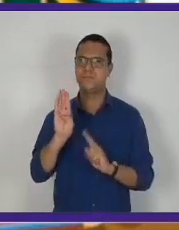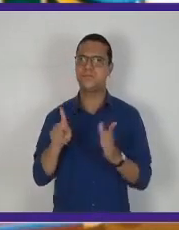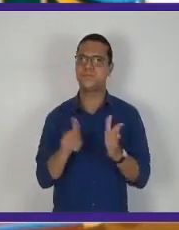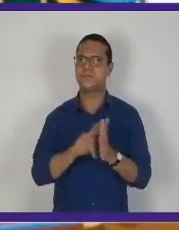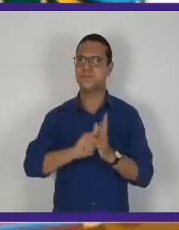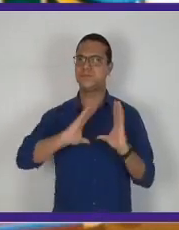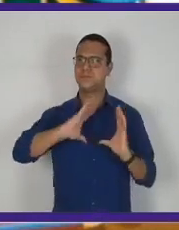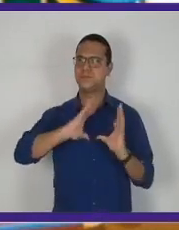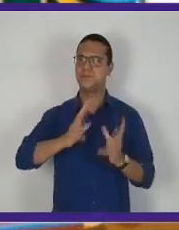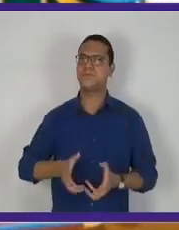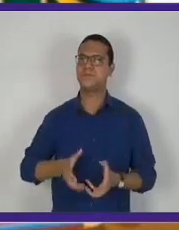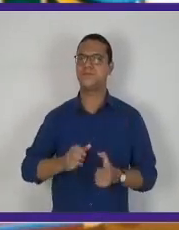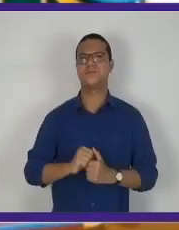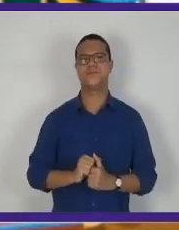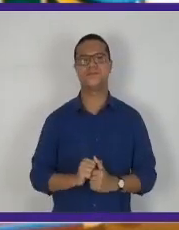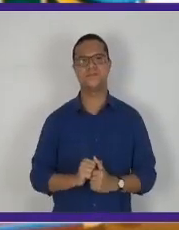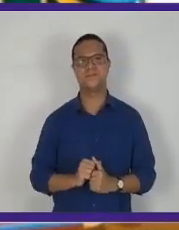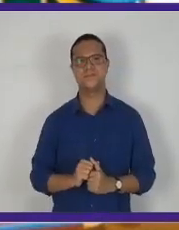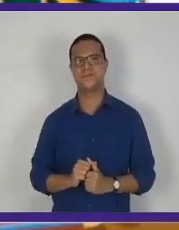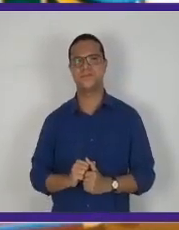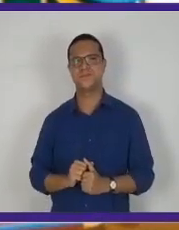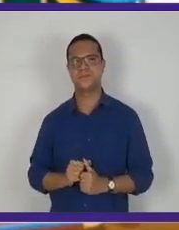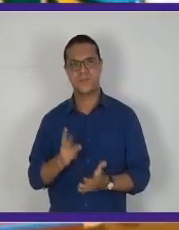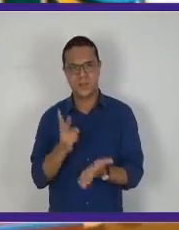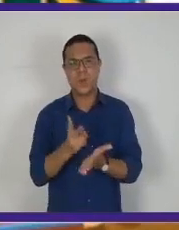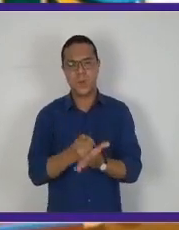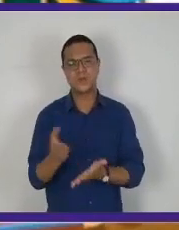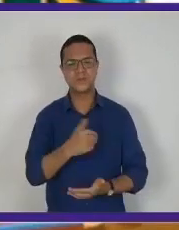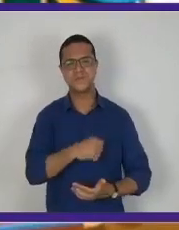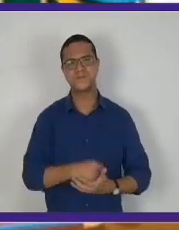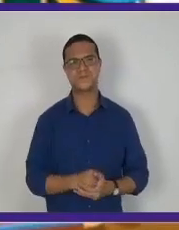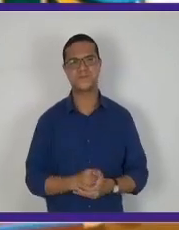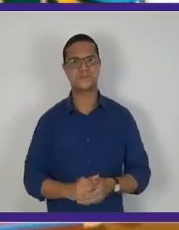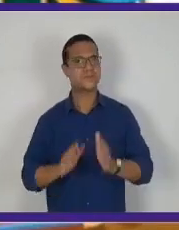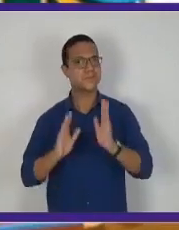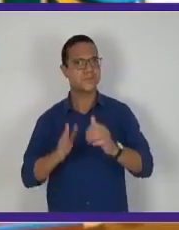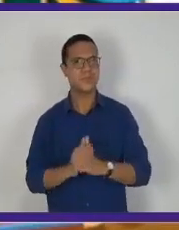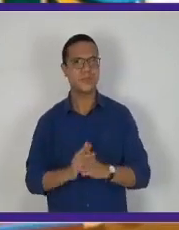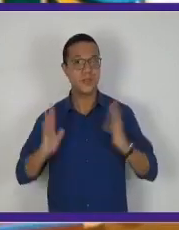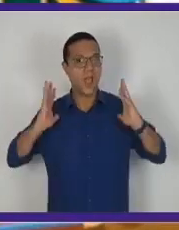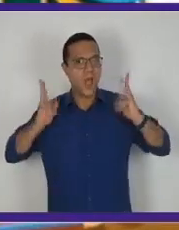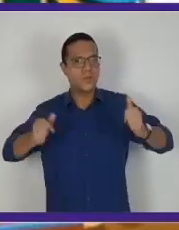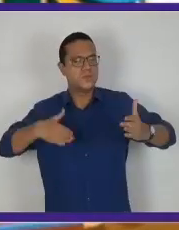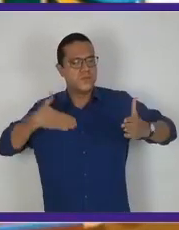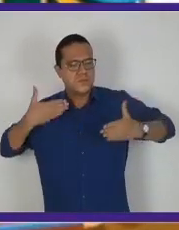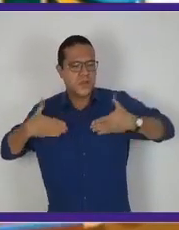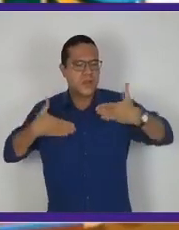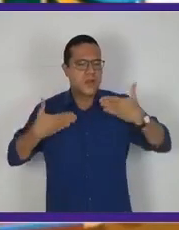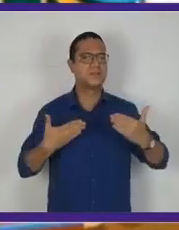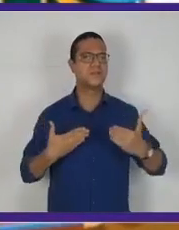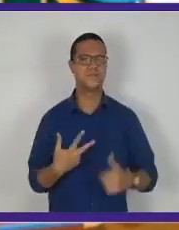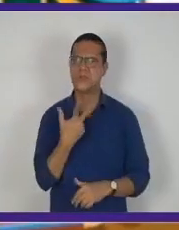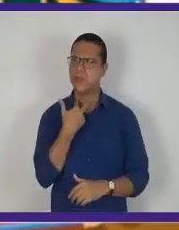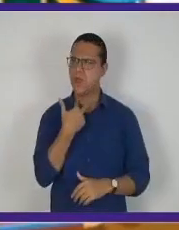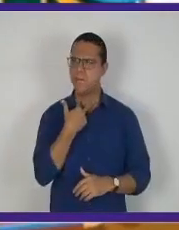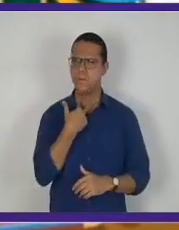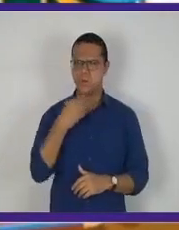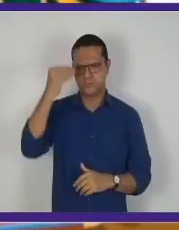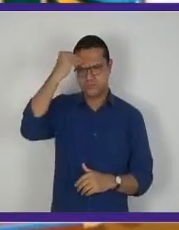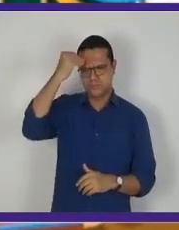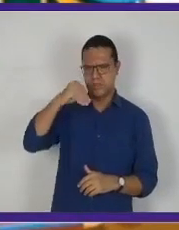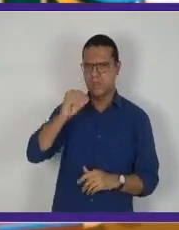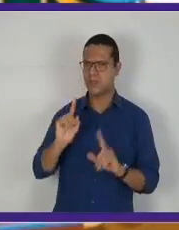B de bola. Vamos continuar? E agora, vamos, todo mundo animado. Não